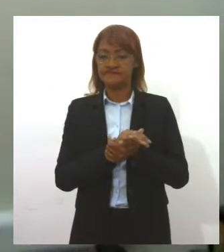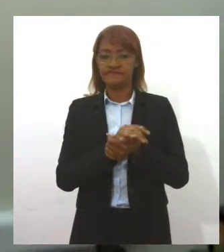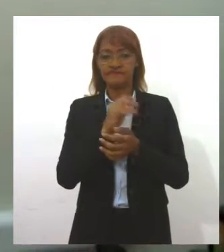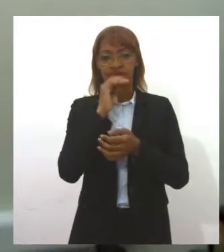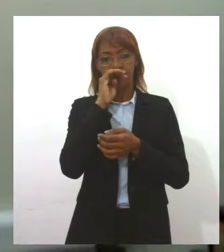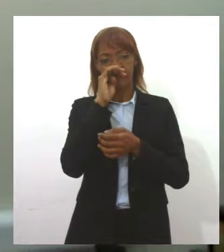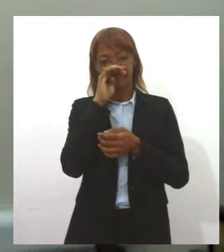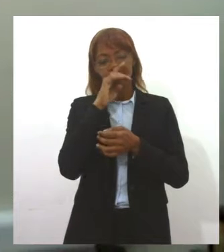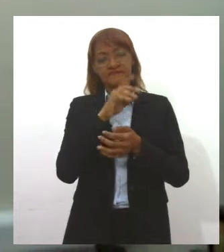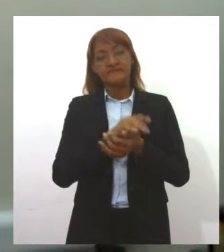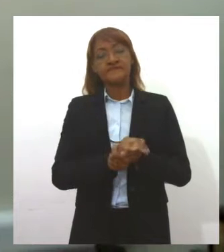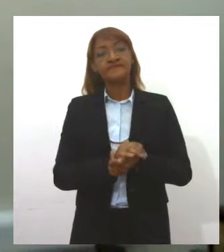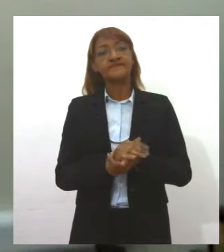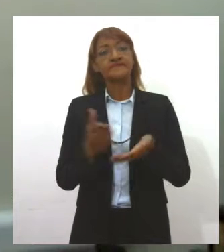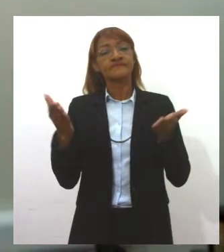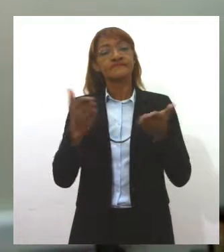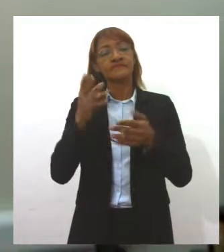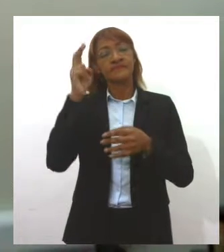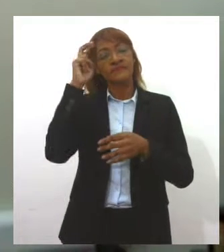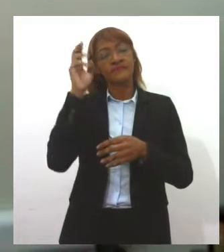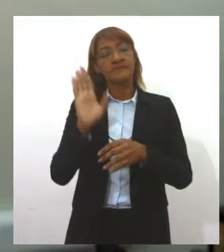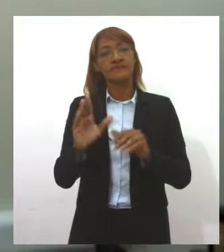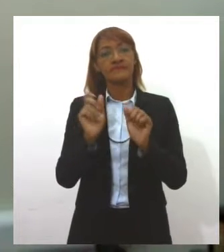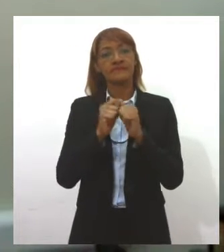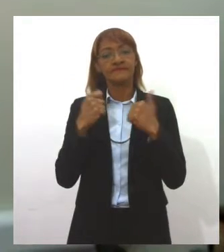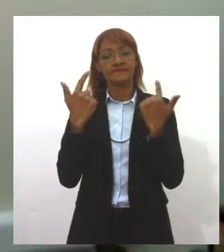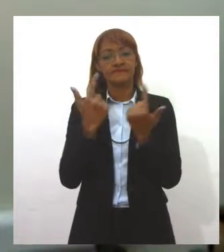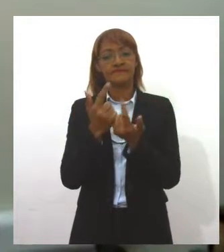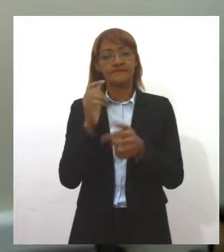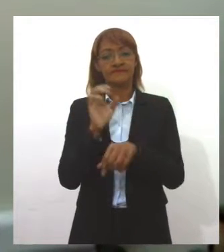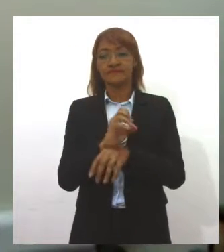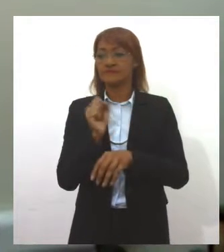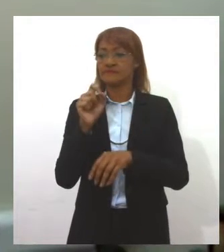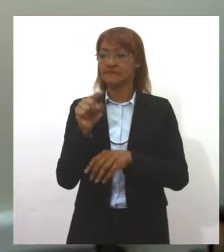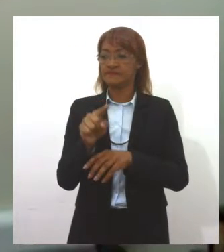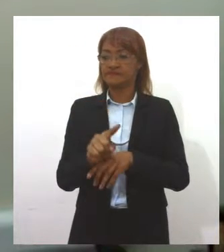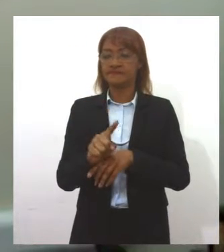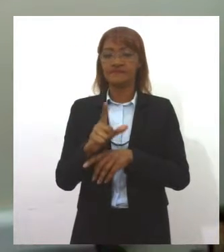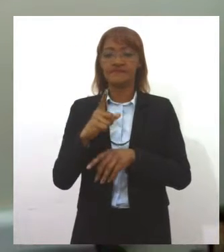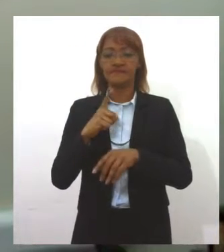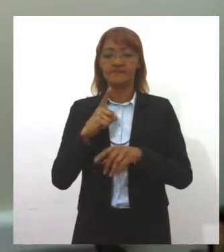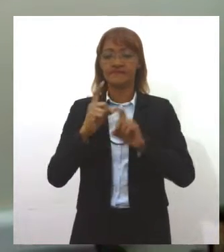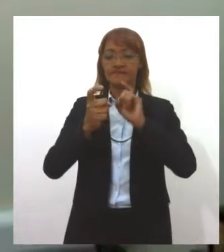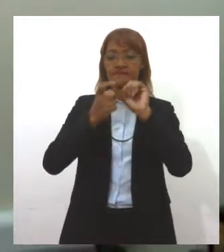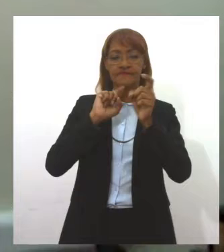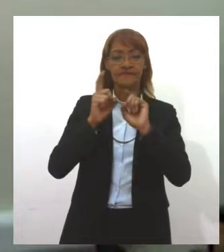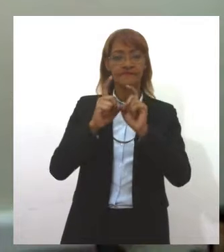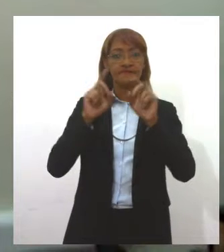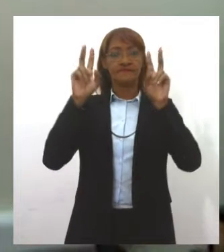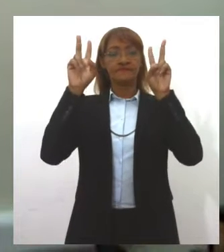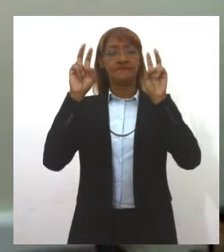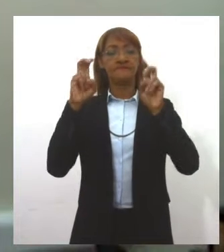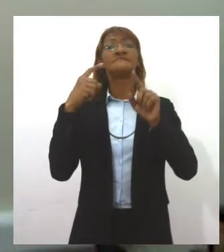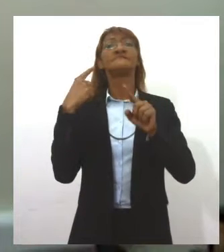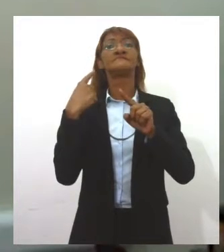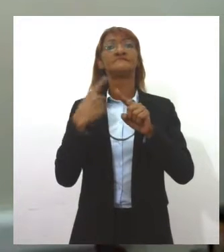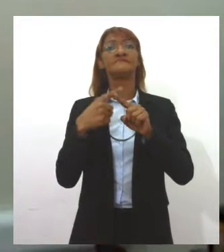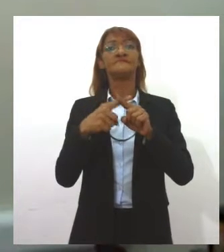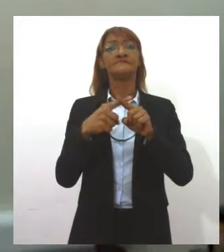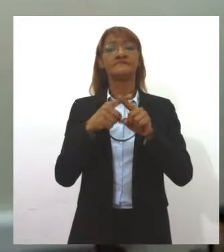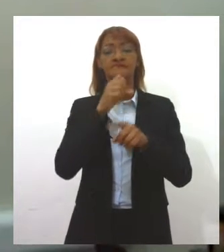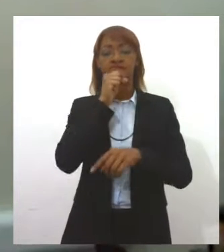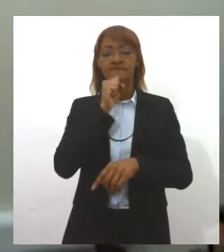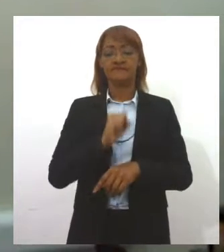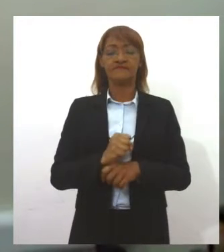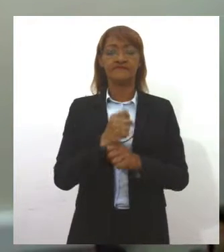E nessa quinta-feira, a Assembleia Legislativa de Sergipe vai realizar mesa redonda com o tema Por que Paulo Freire incomoda?